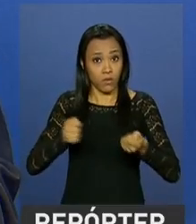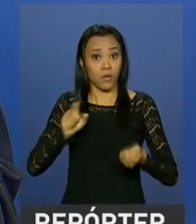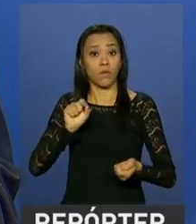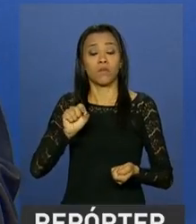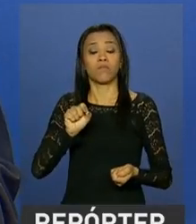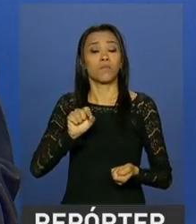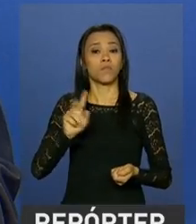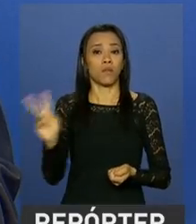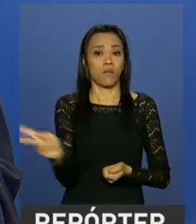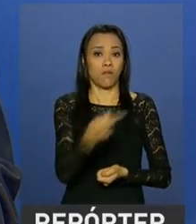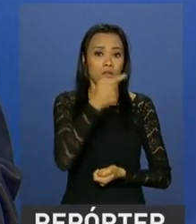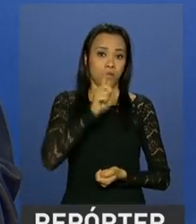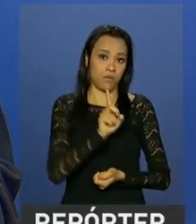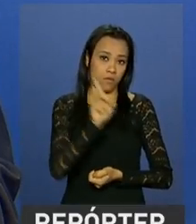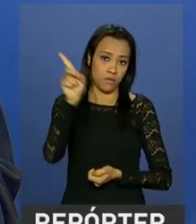disse,